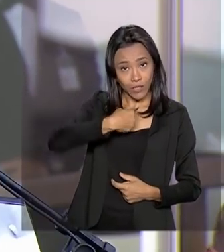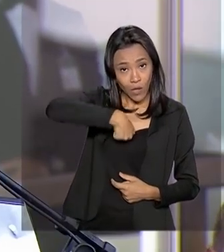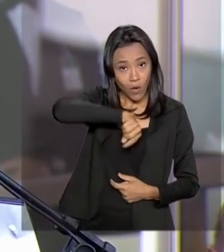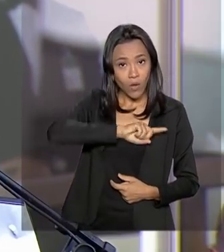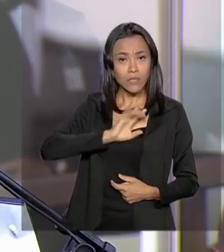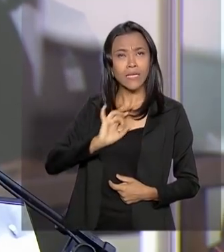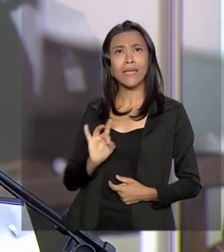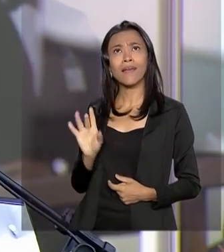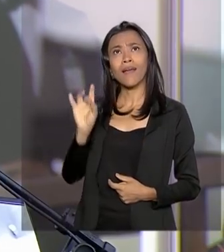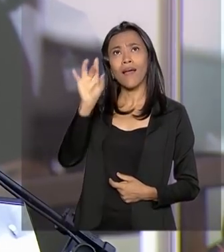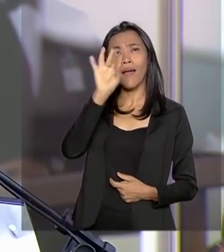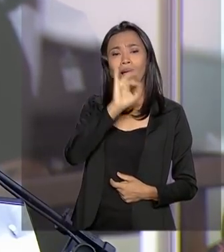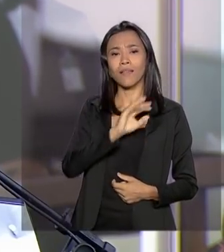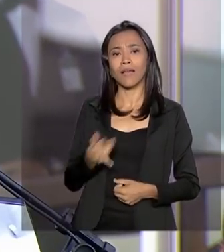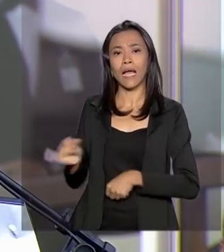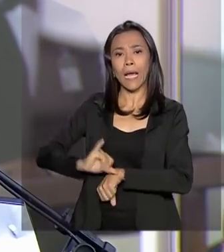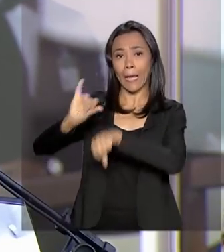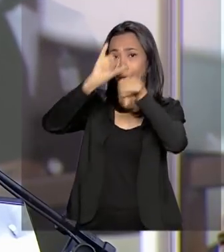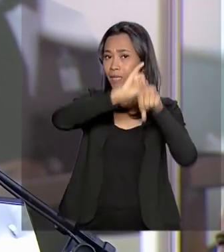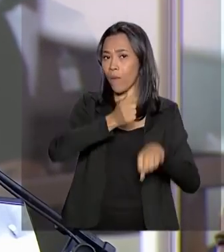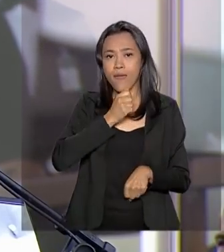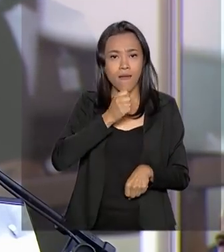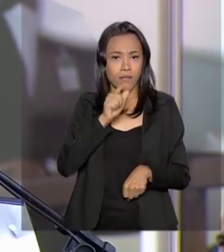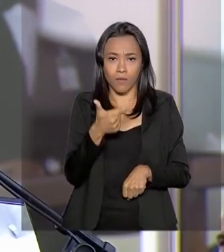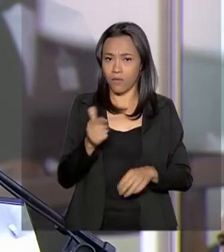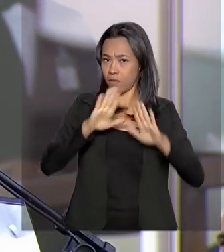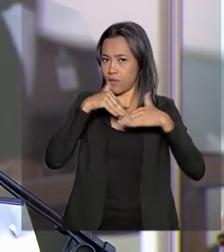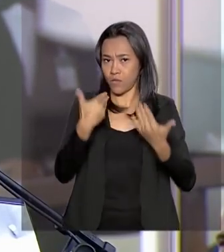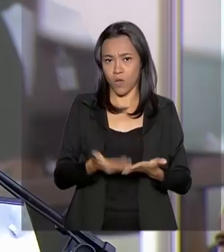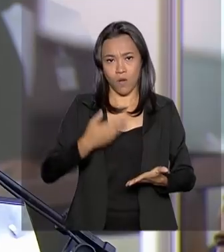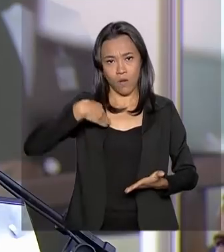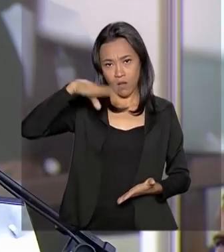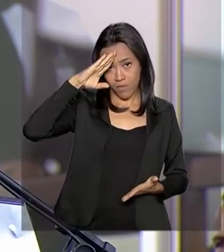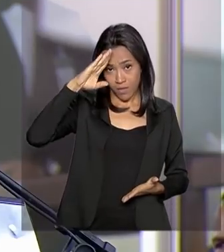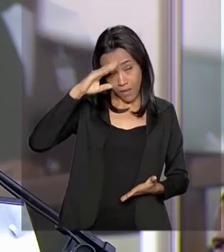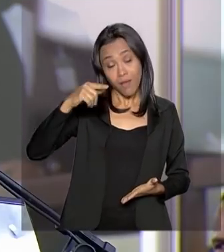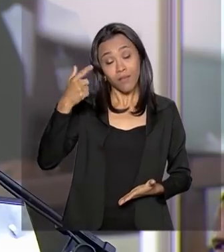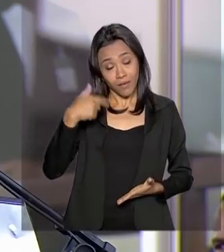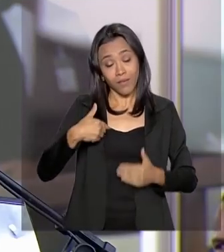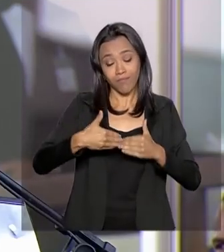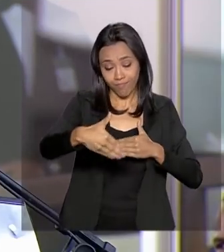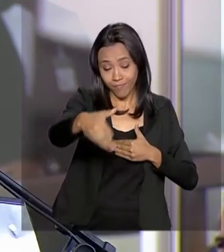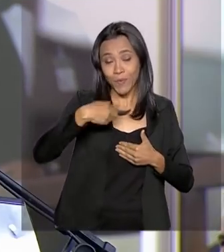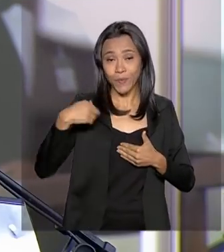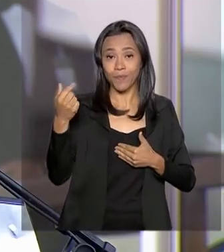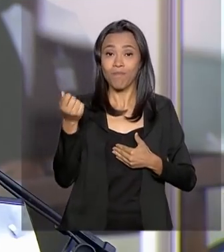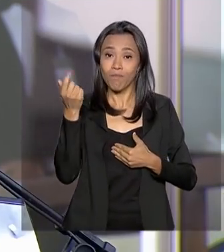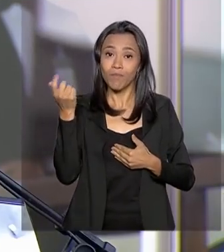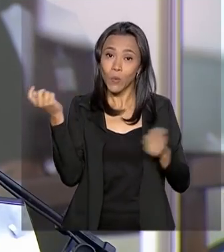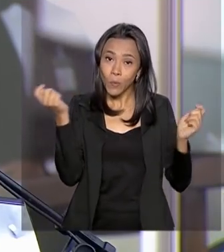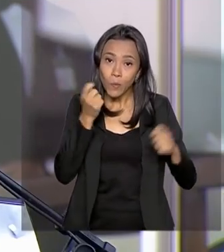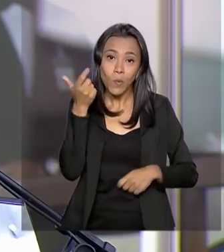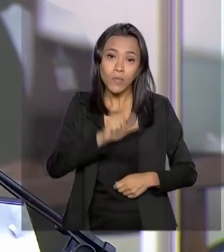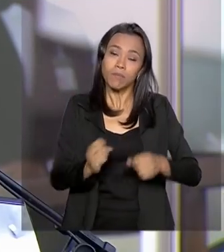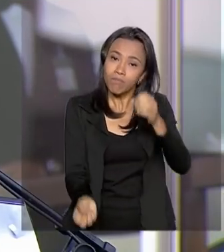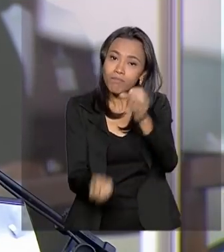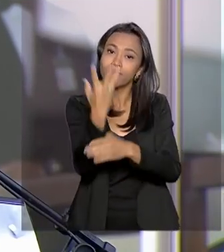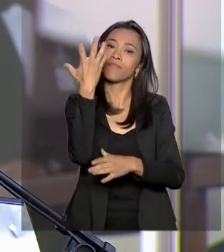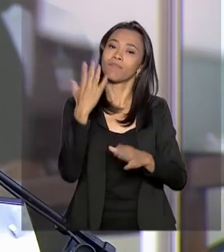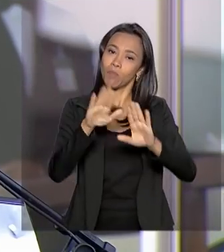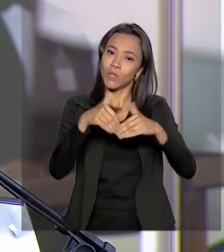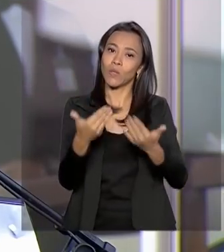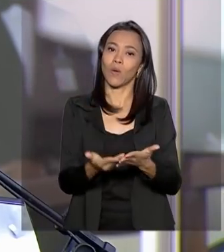capital de Estado que, porventura, não tenha colégio militar, que lá venhamos a colocar um colégio em funcionamento.